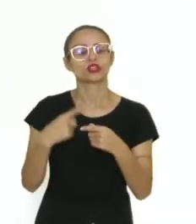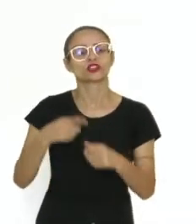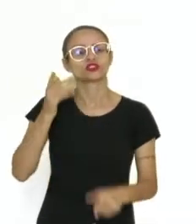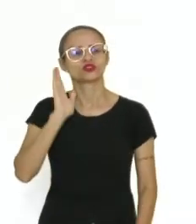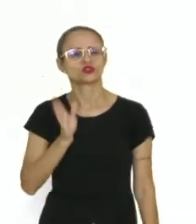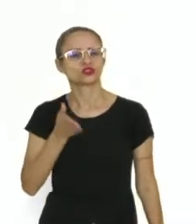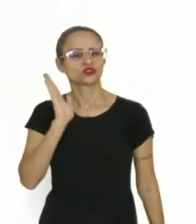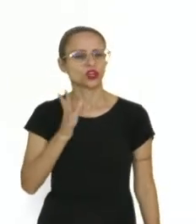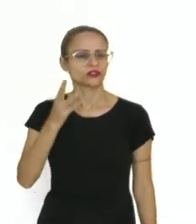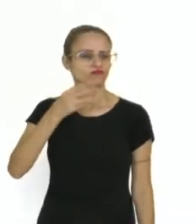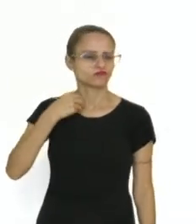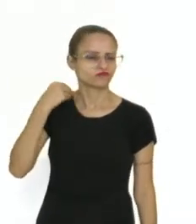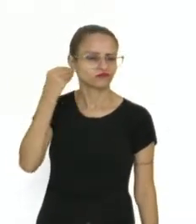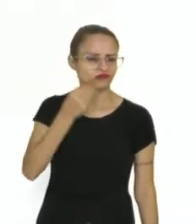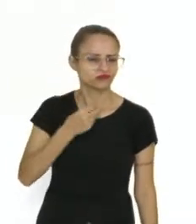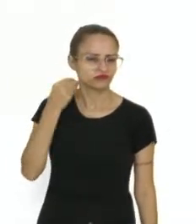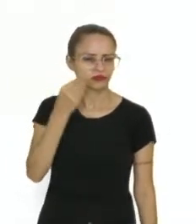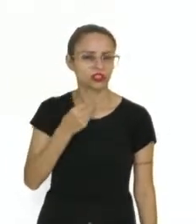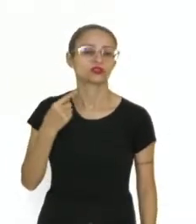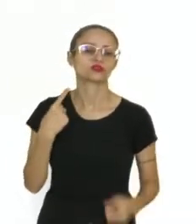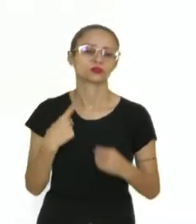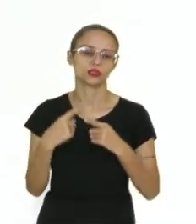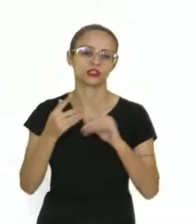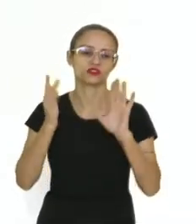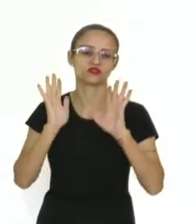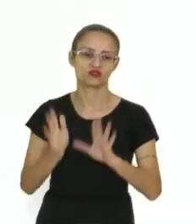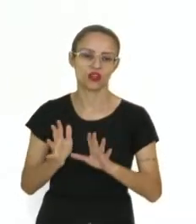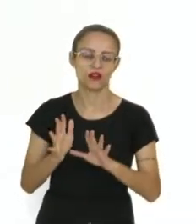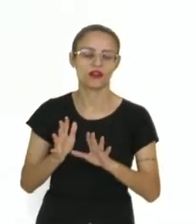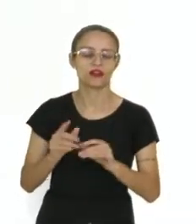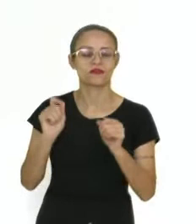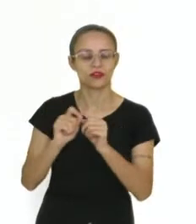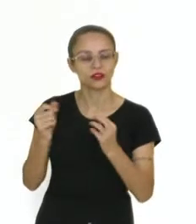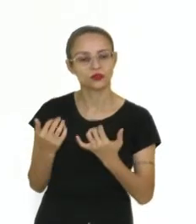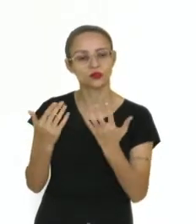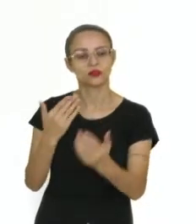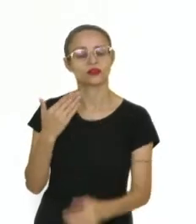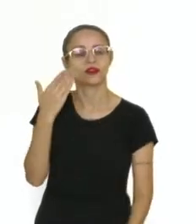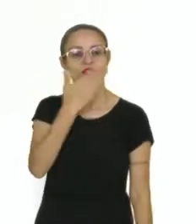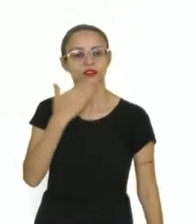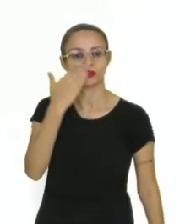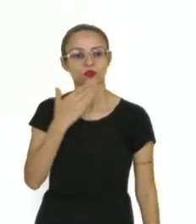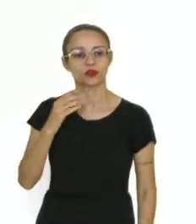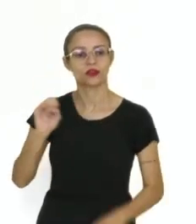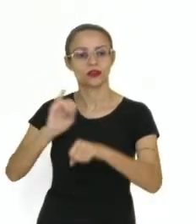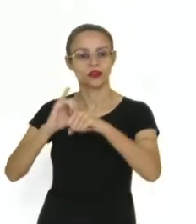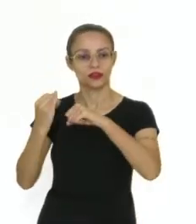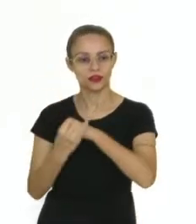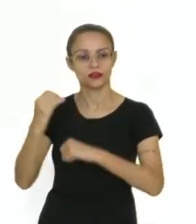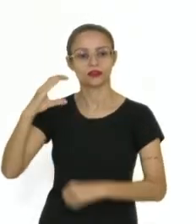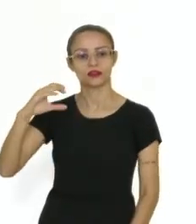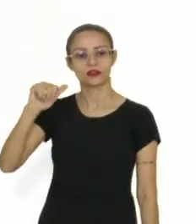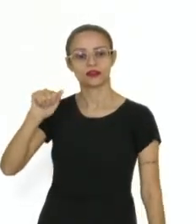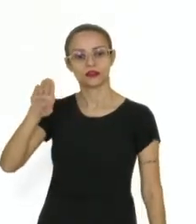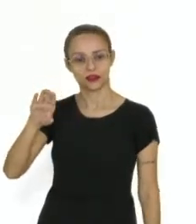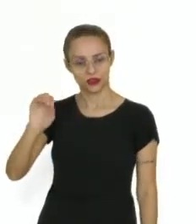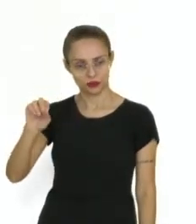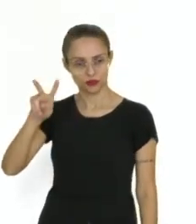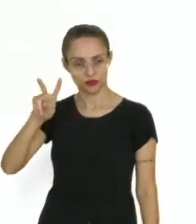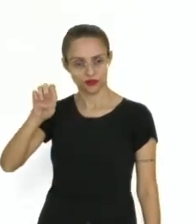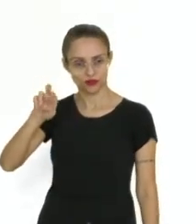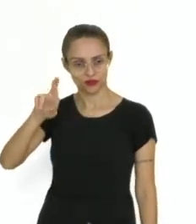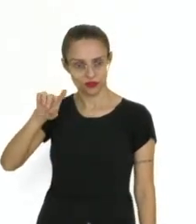tinham a experiência, porque já produziam cana nas ilhas de Cabo Verde, madeira, né?